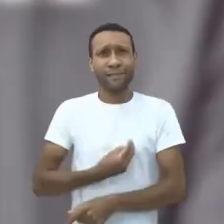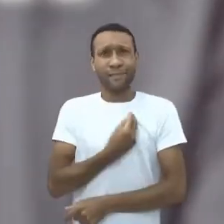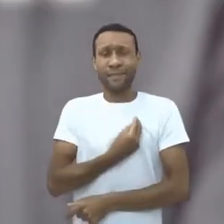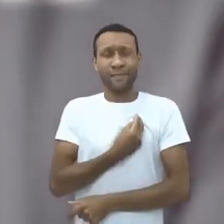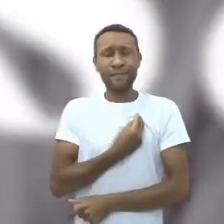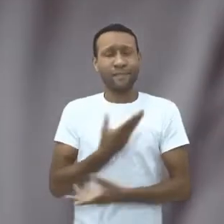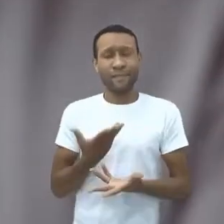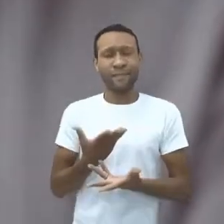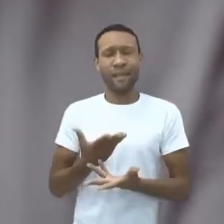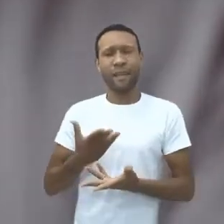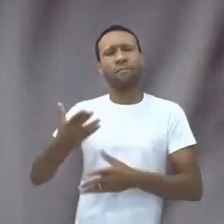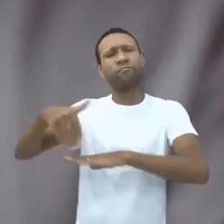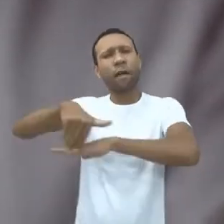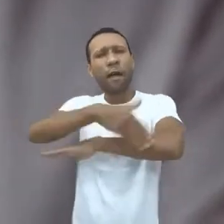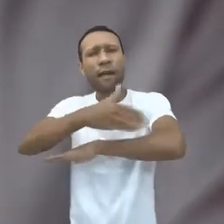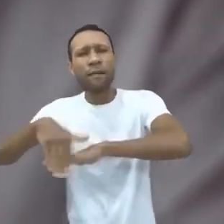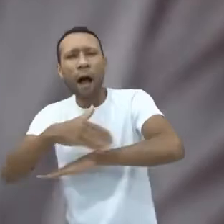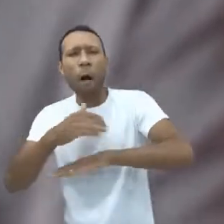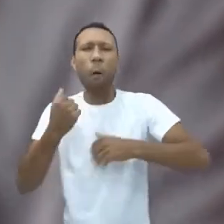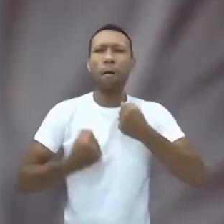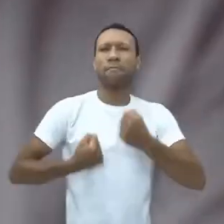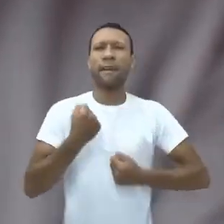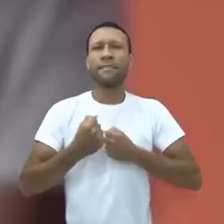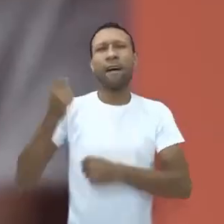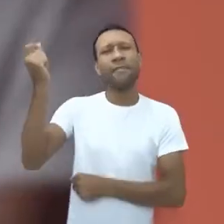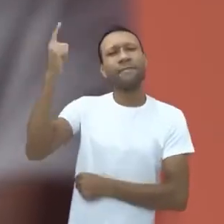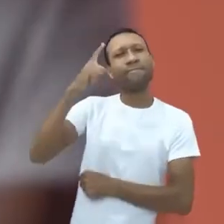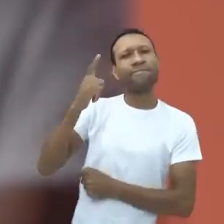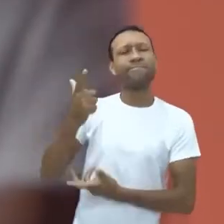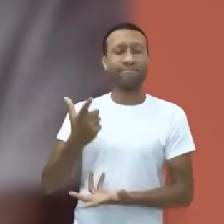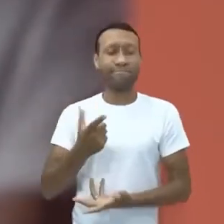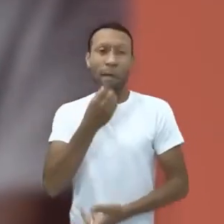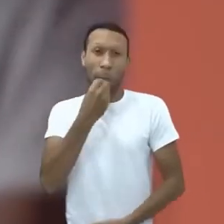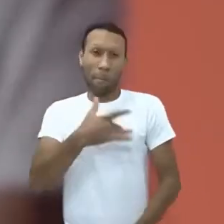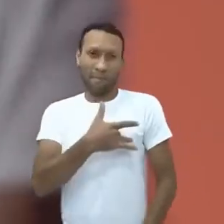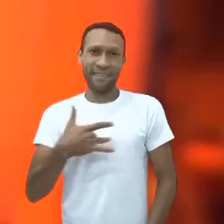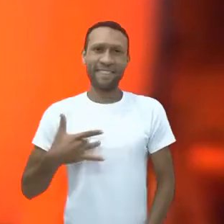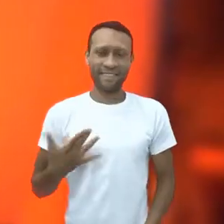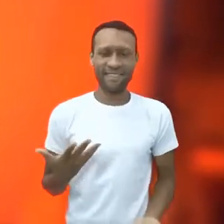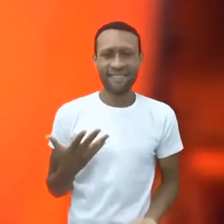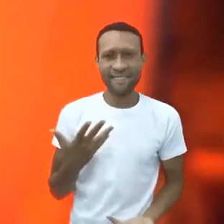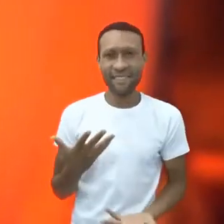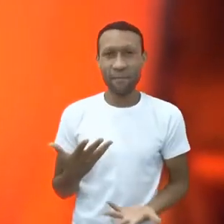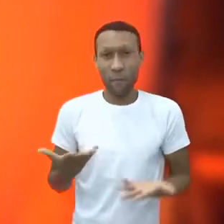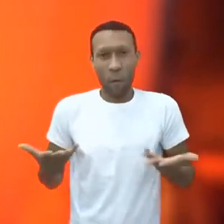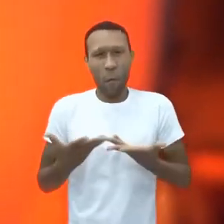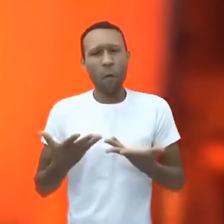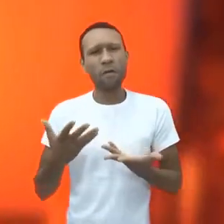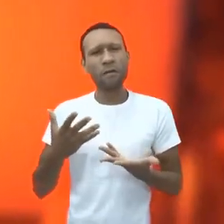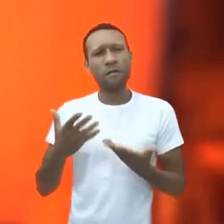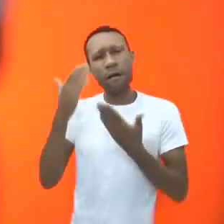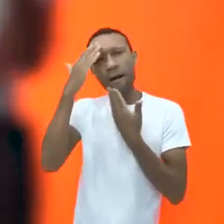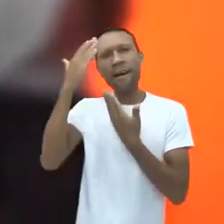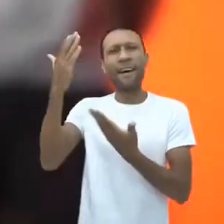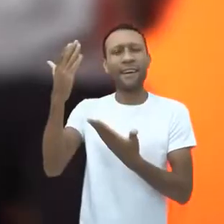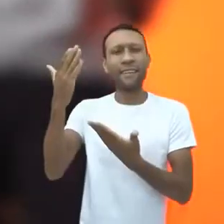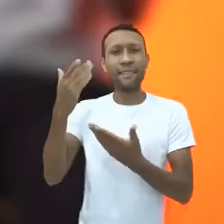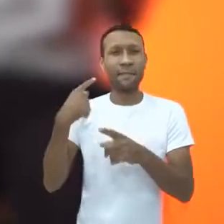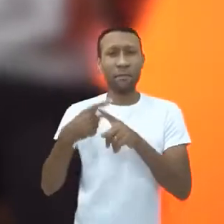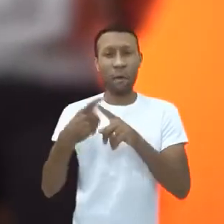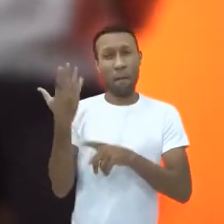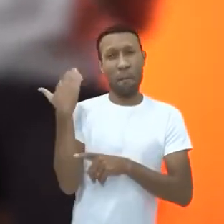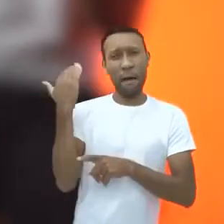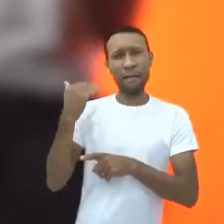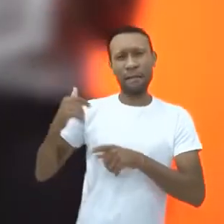O hater, ele só destila o ódio, é quase um desabafo, né? A trollagem. Talvez tenha a ver com um comportamento que é mais...